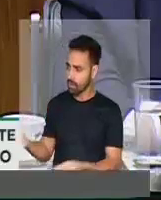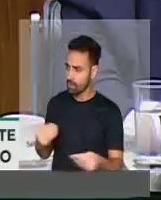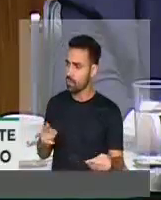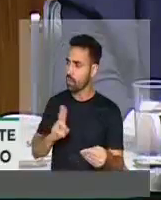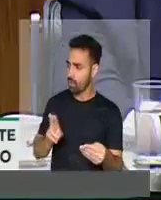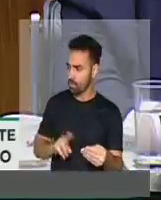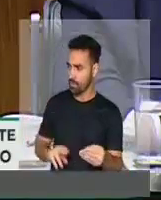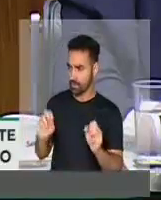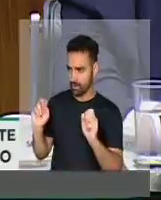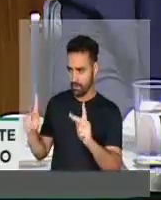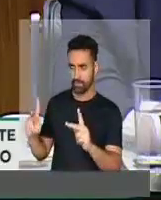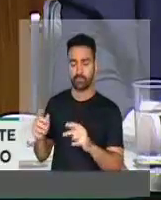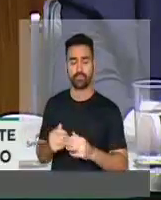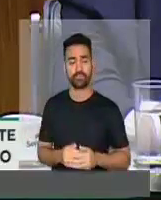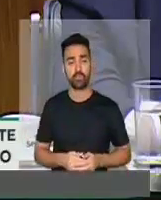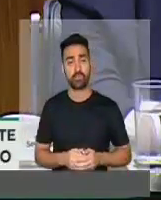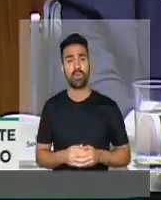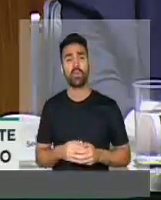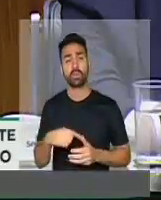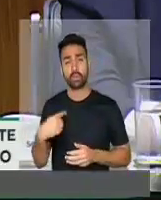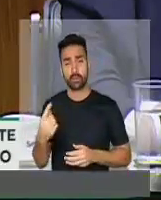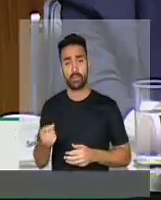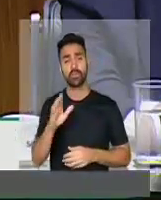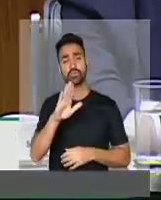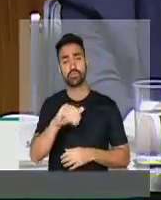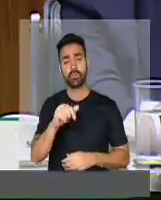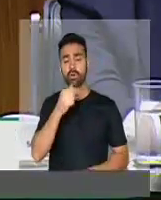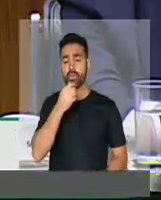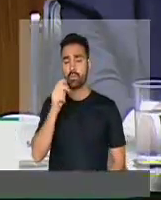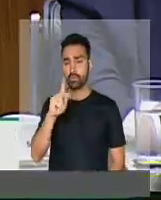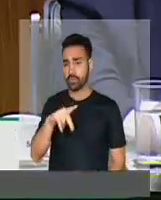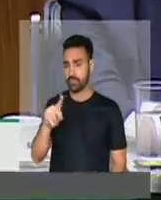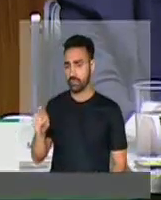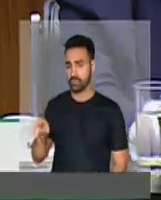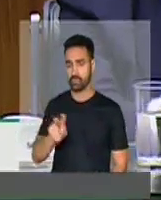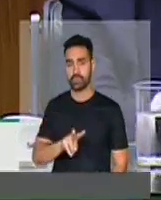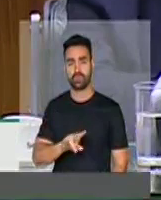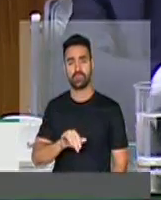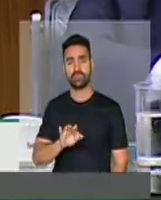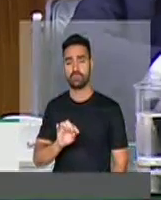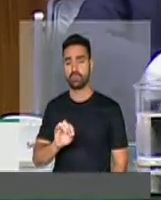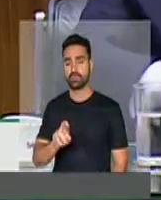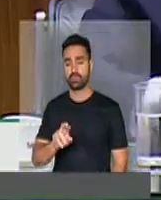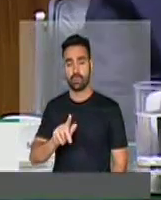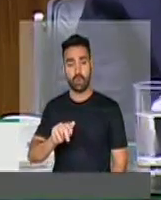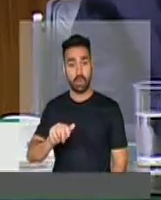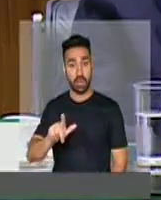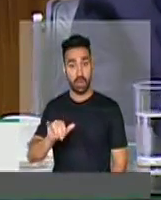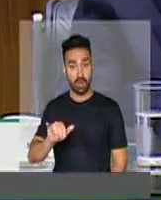Queremos agradecer, na sequência nós vamos ouvir o professor Vitor Galli